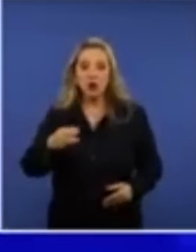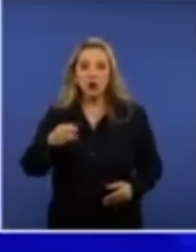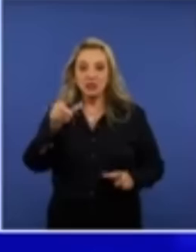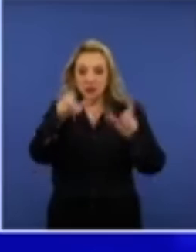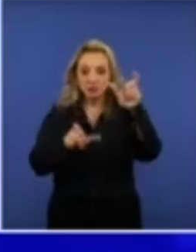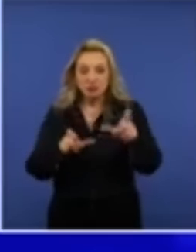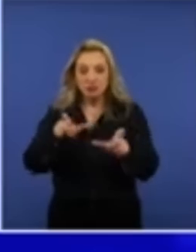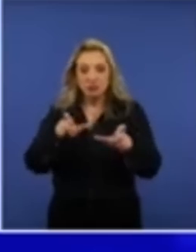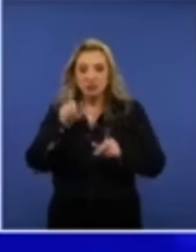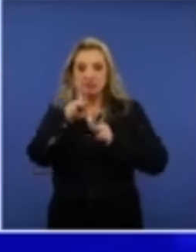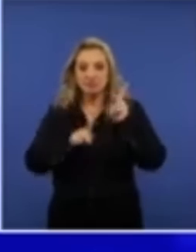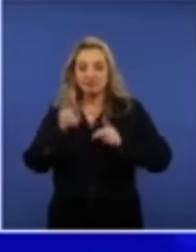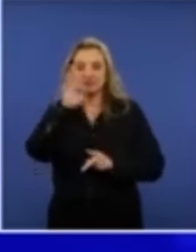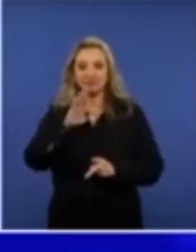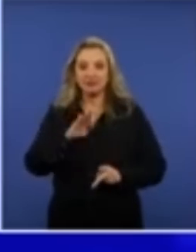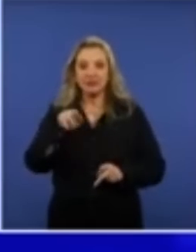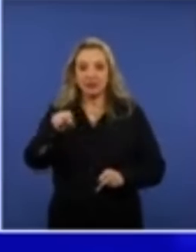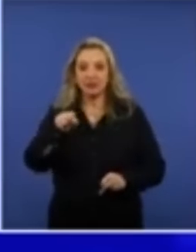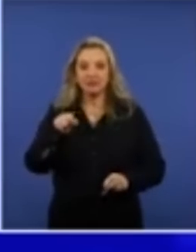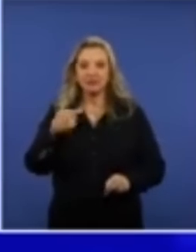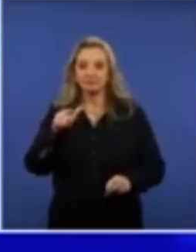O que é a